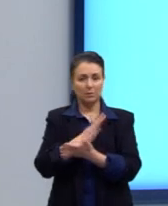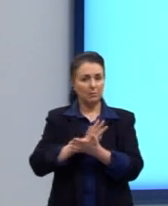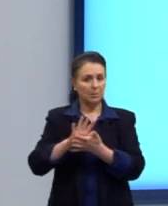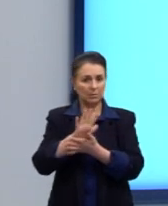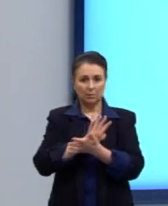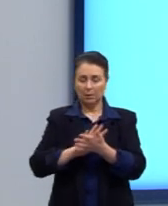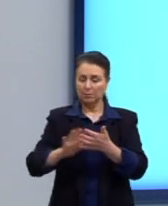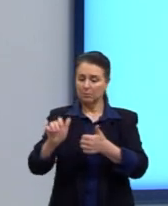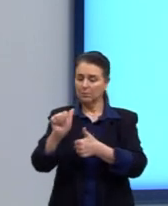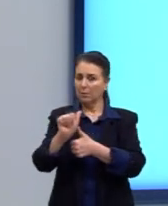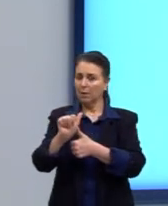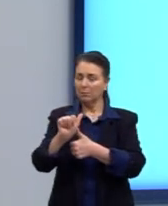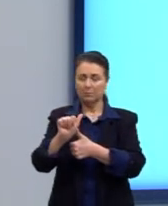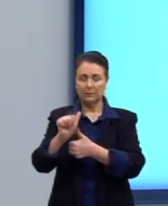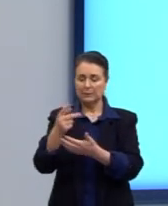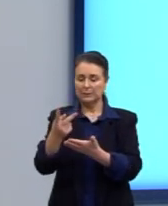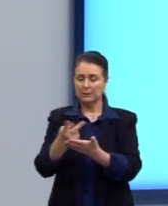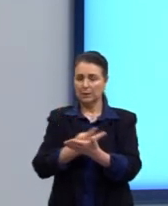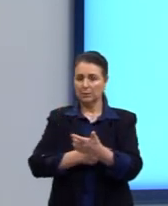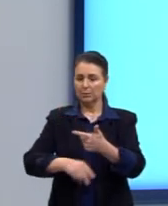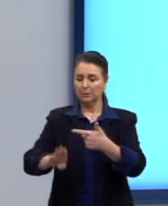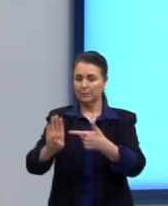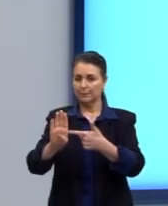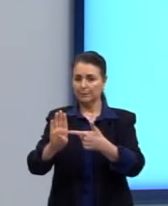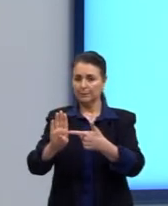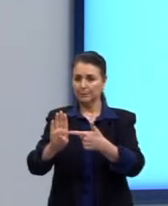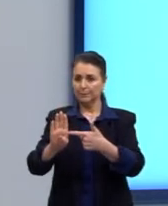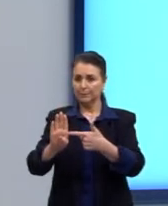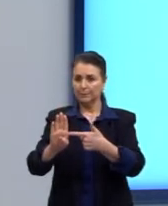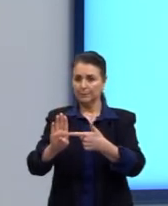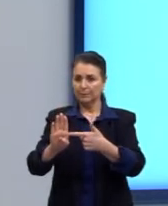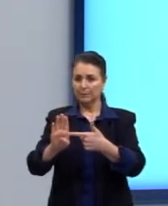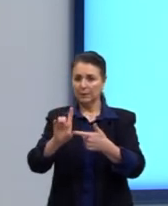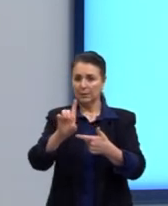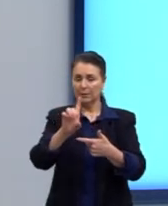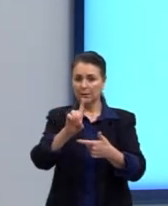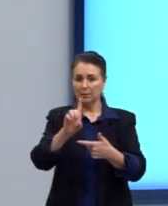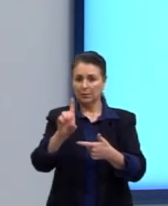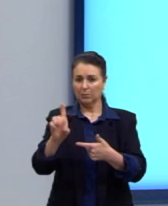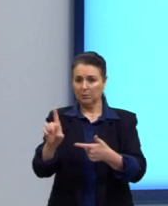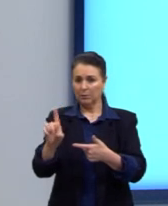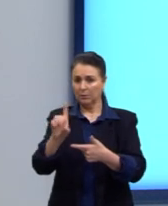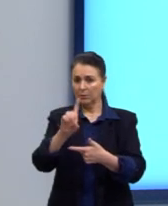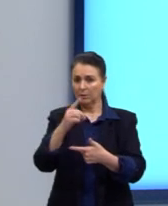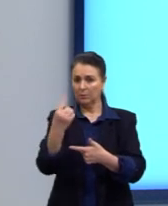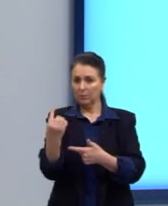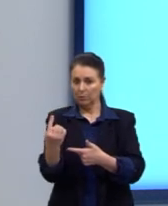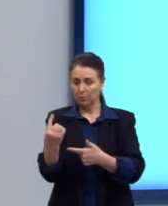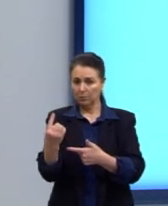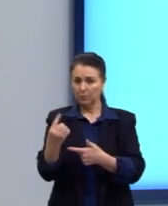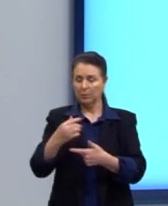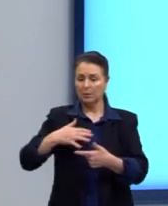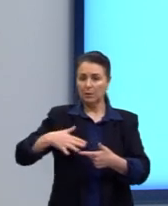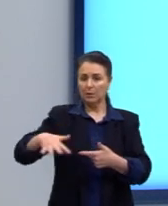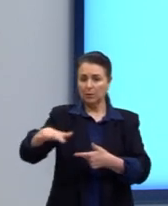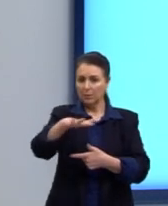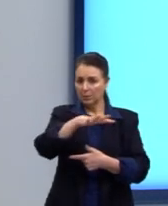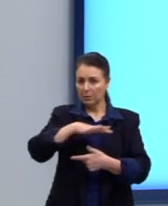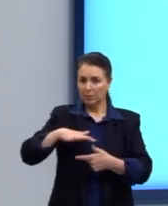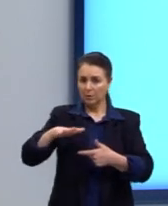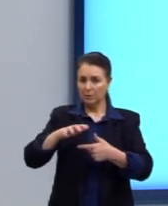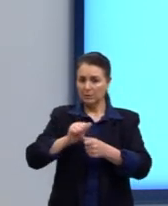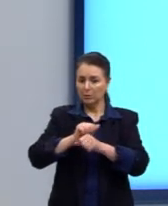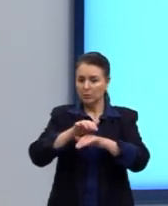está incorreto. Letra B, D1 existe uma única população distribuída em gradiente?